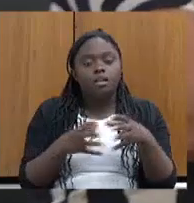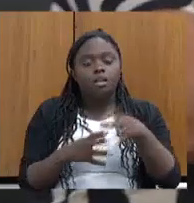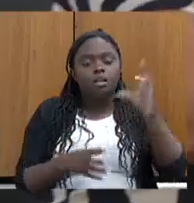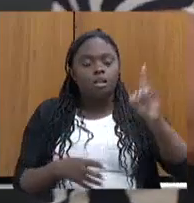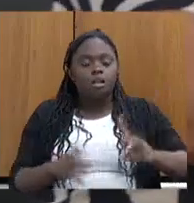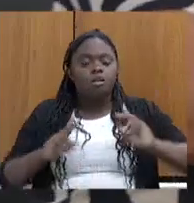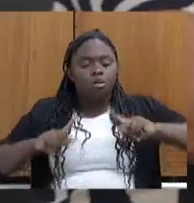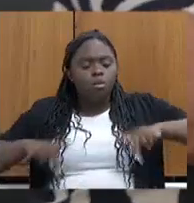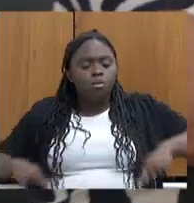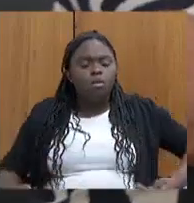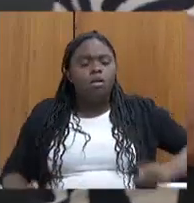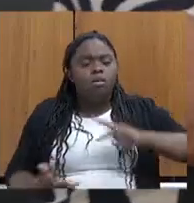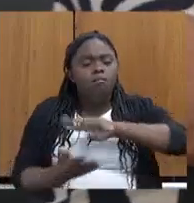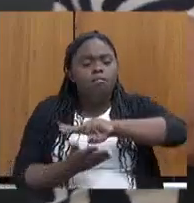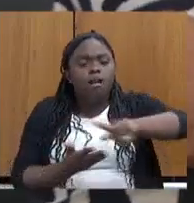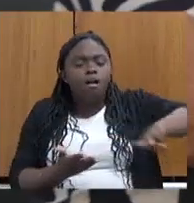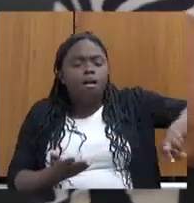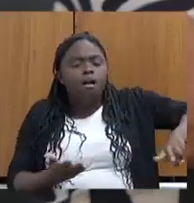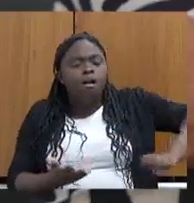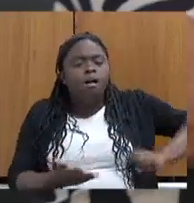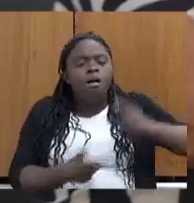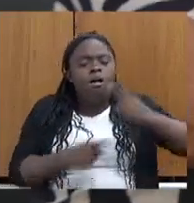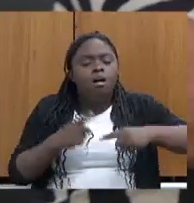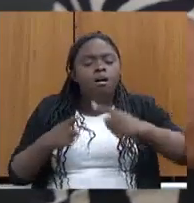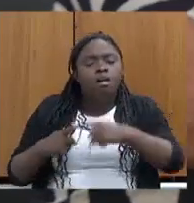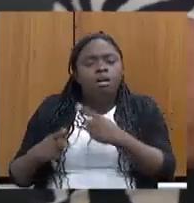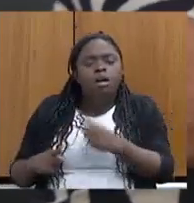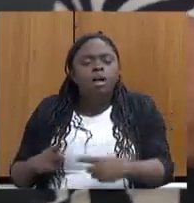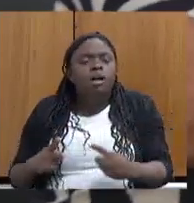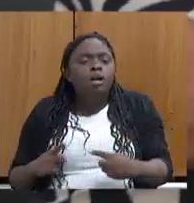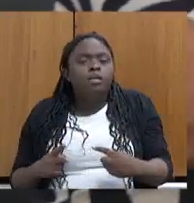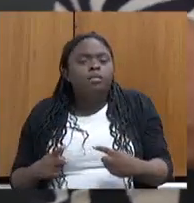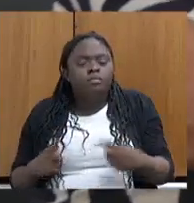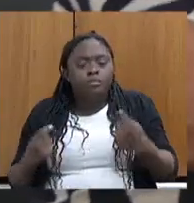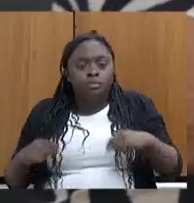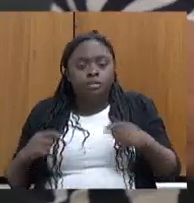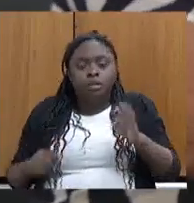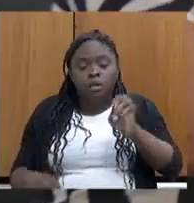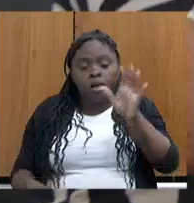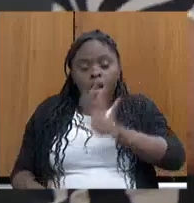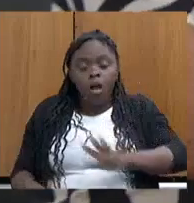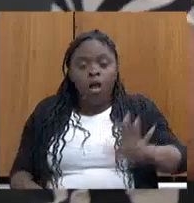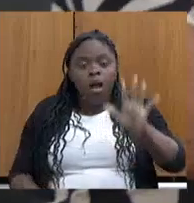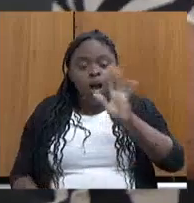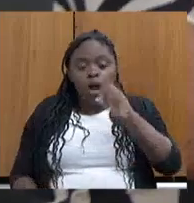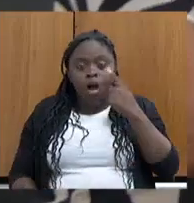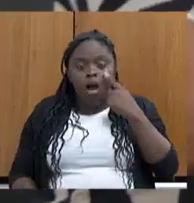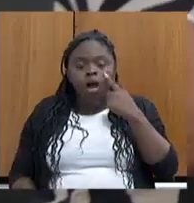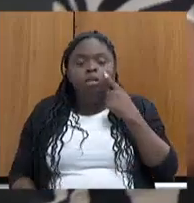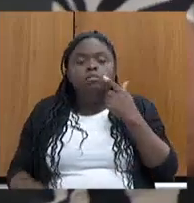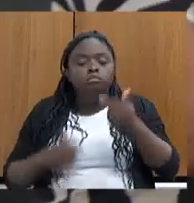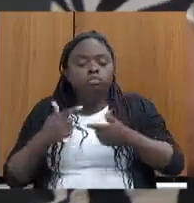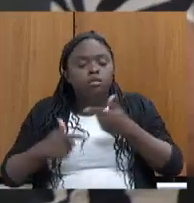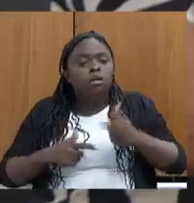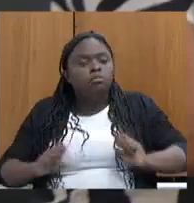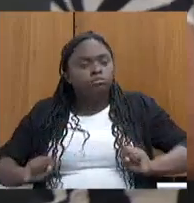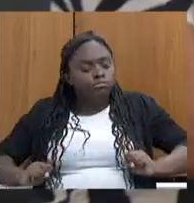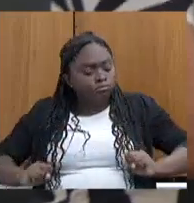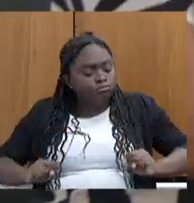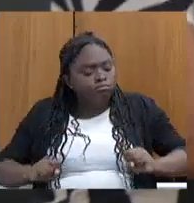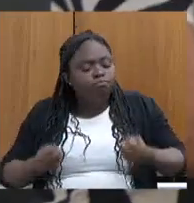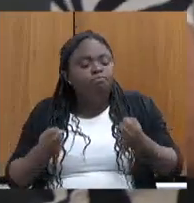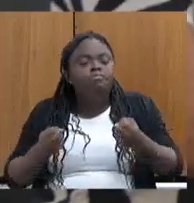de violações que precisam ser enfrentadas pelo Estado. O trabalho escravo precisa ser enfrentado e é na